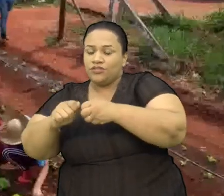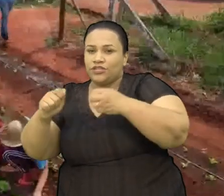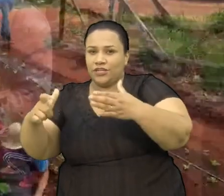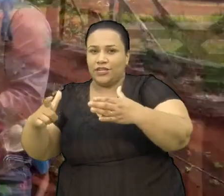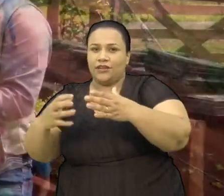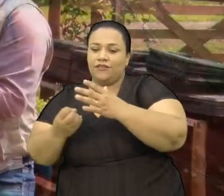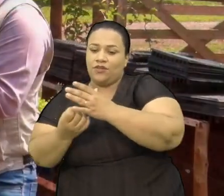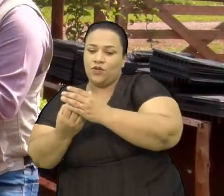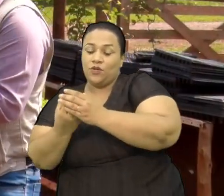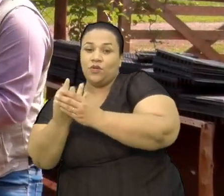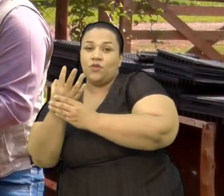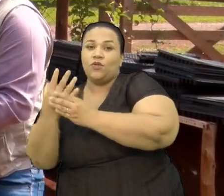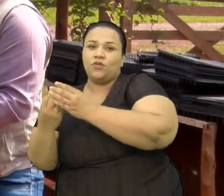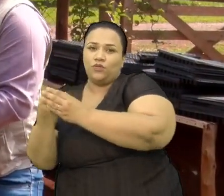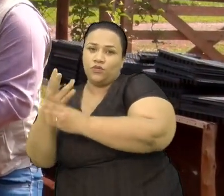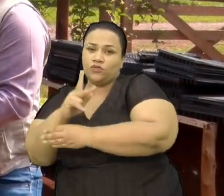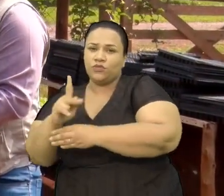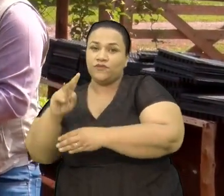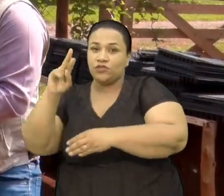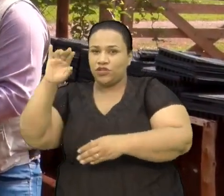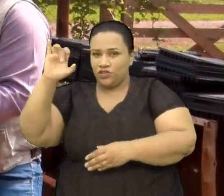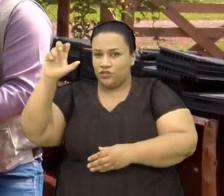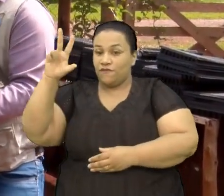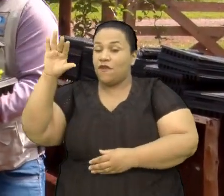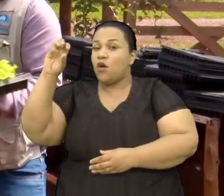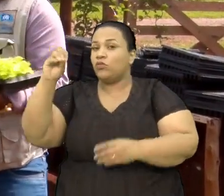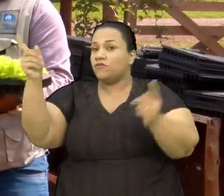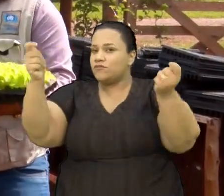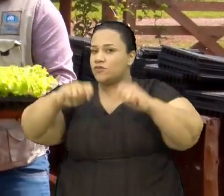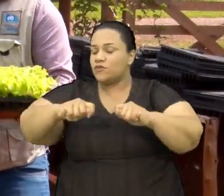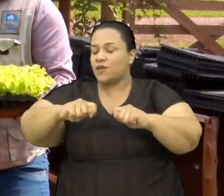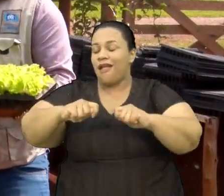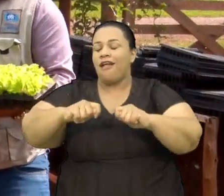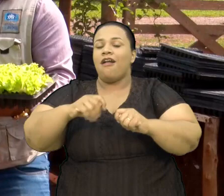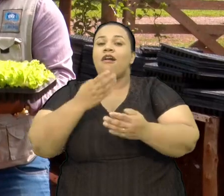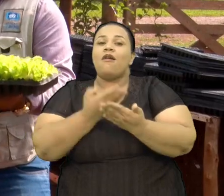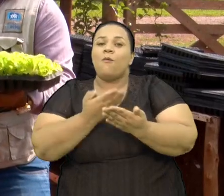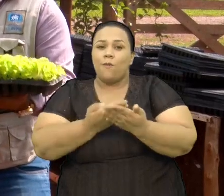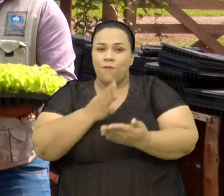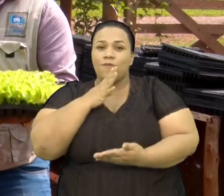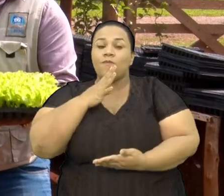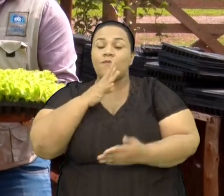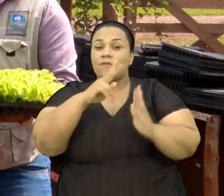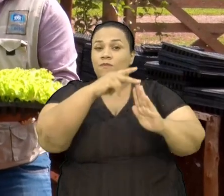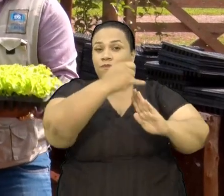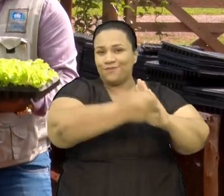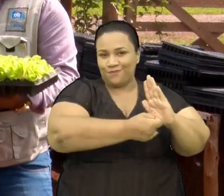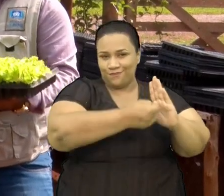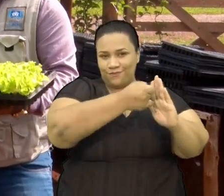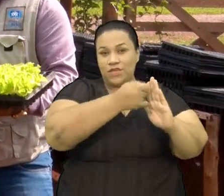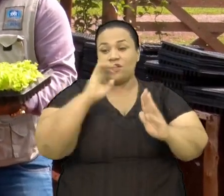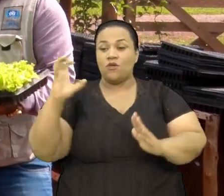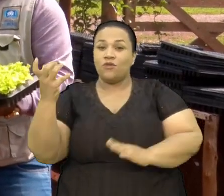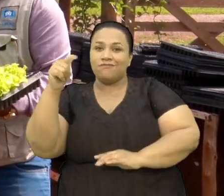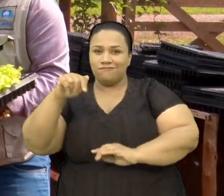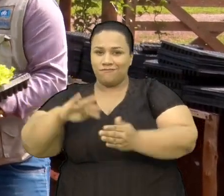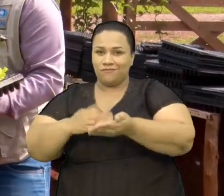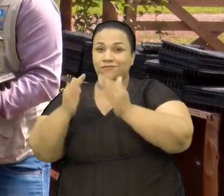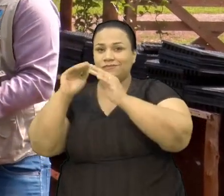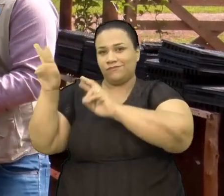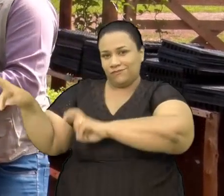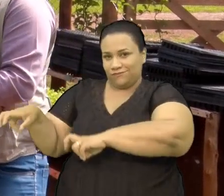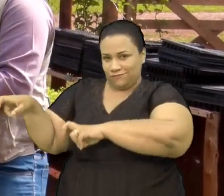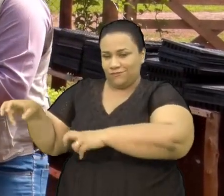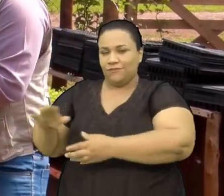Onde o professor Regivaldo Vai nos dar uma aula de conhecimento Desse projeto também Que acontece aqui na escola